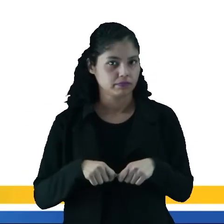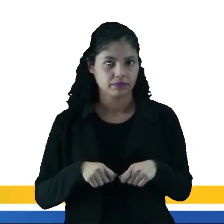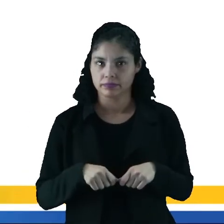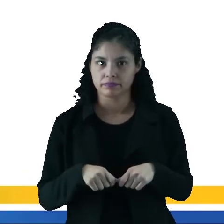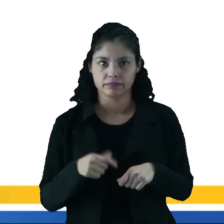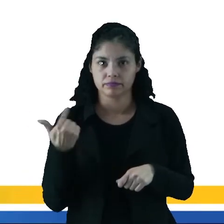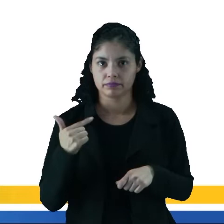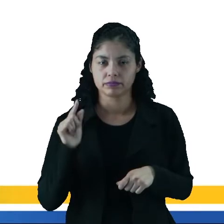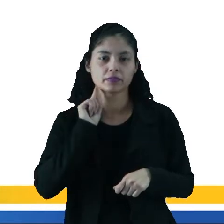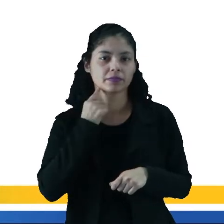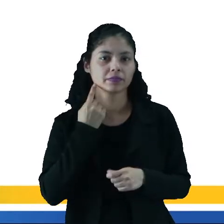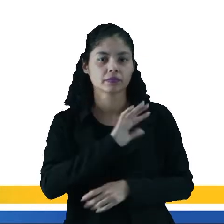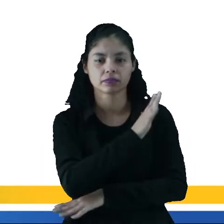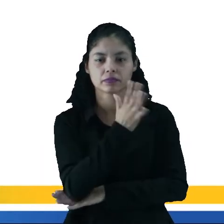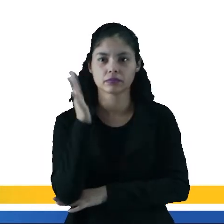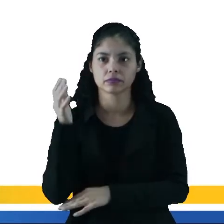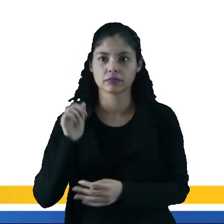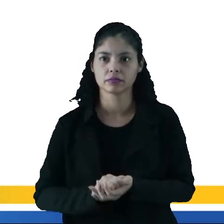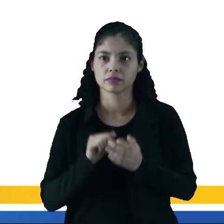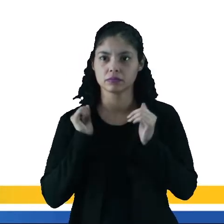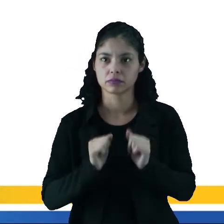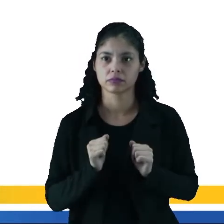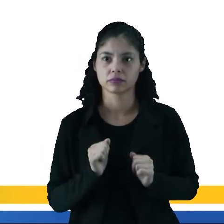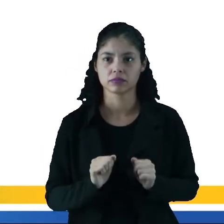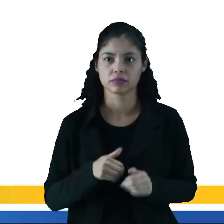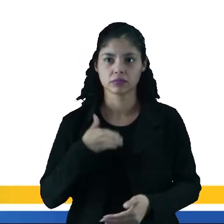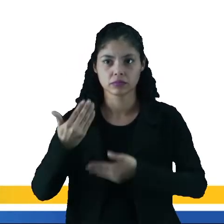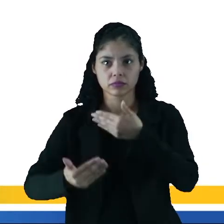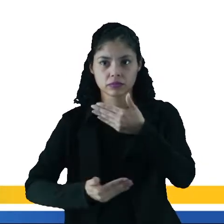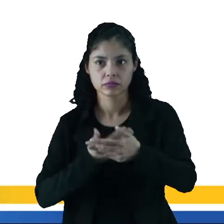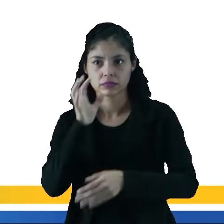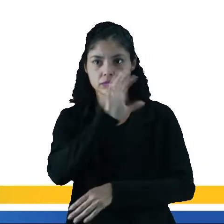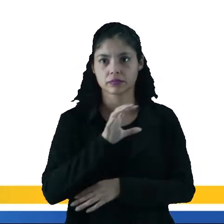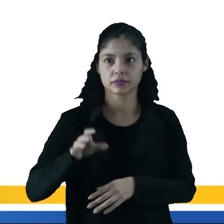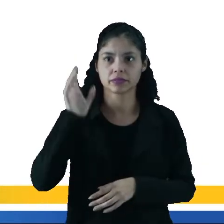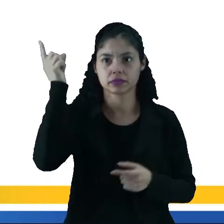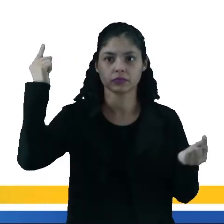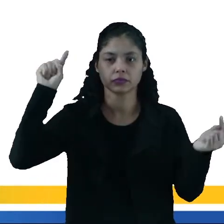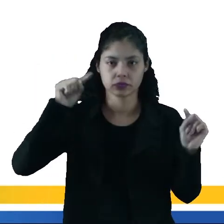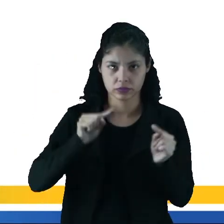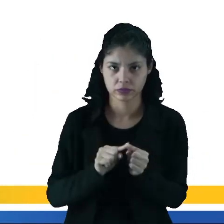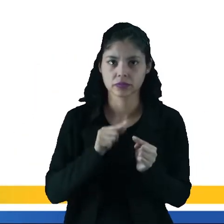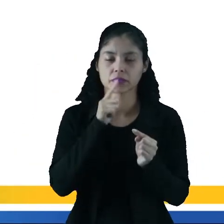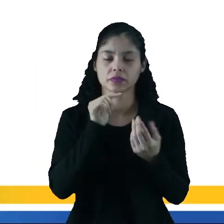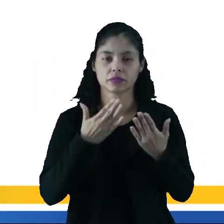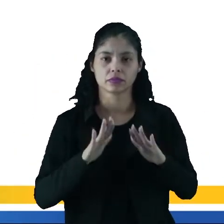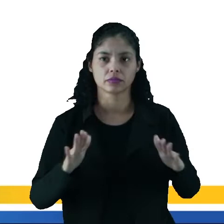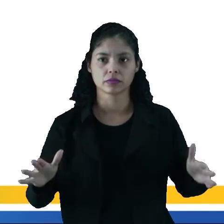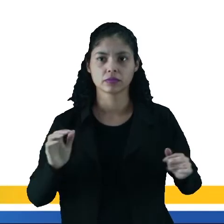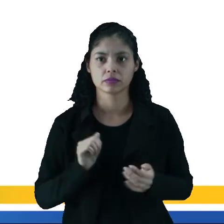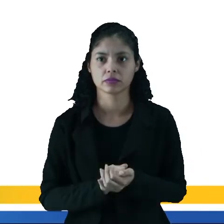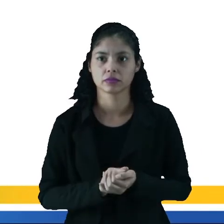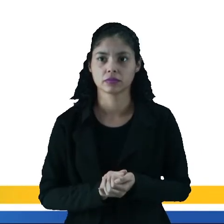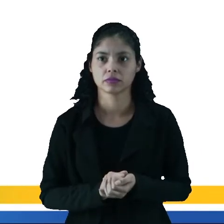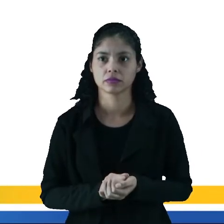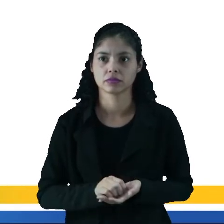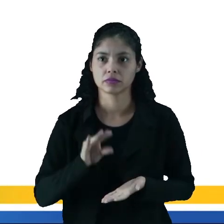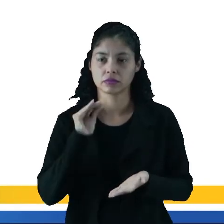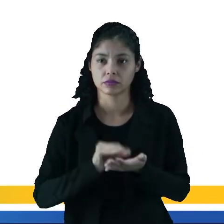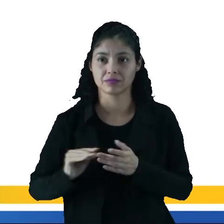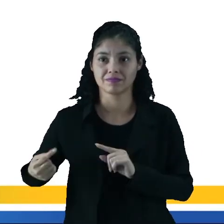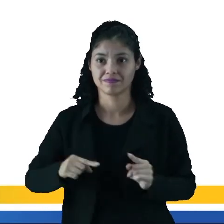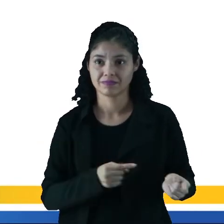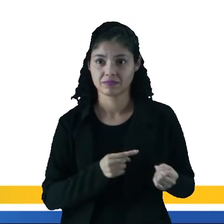polui o ambiente. O é capaz de proporcionar desenvolvimento das regiões próximas da usina hidrelétrica. Desvantagens